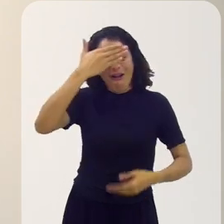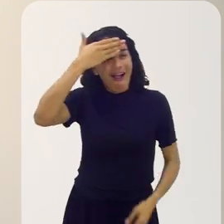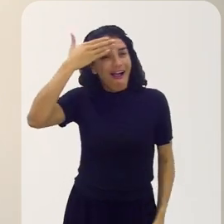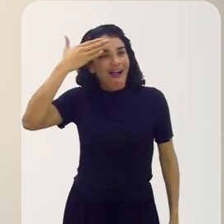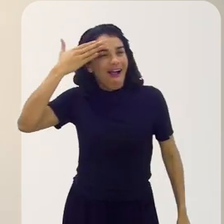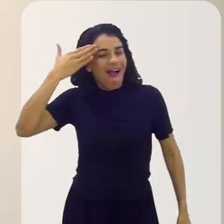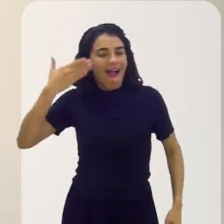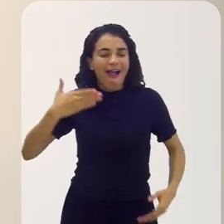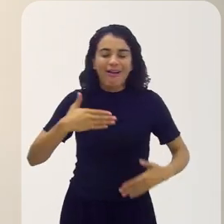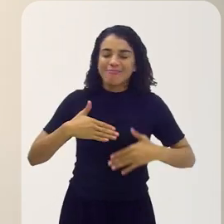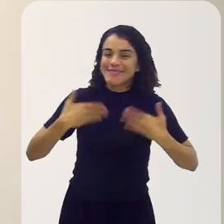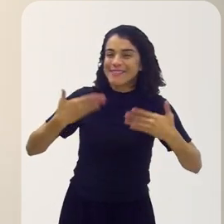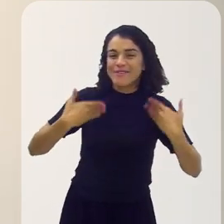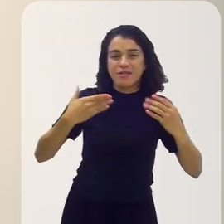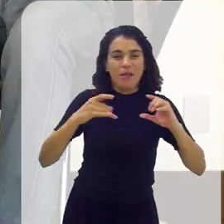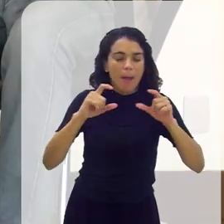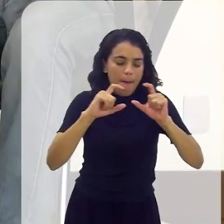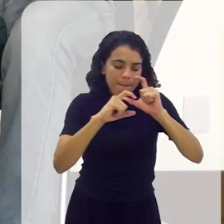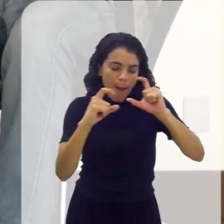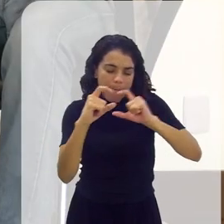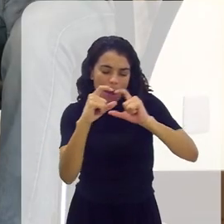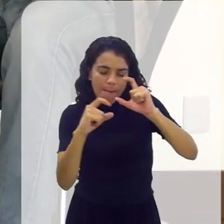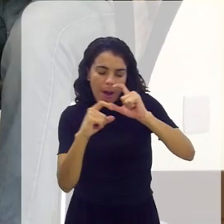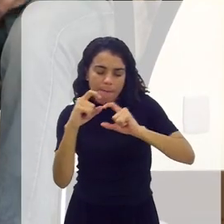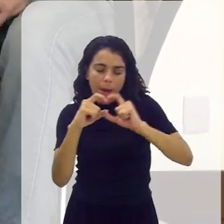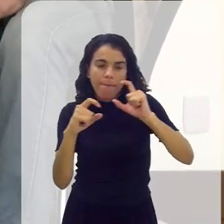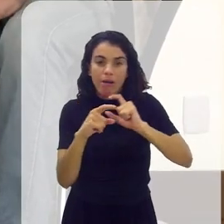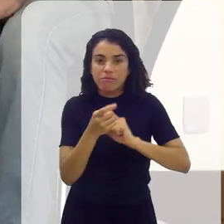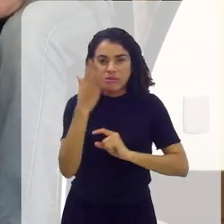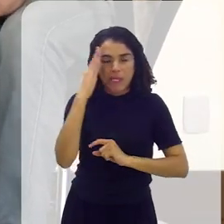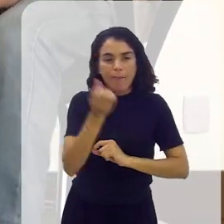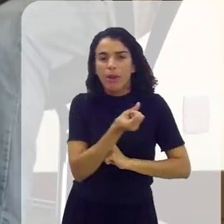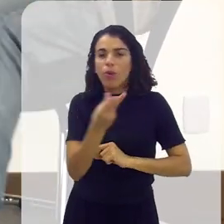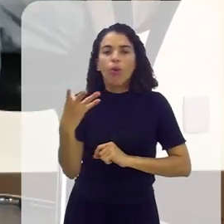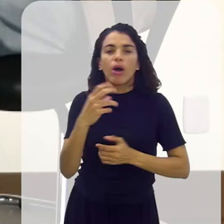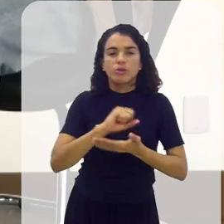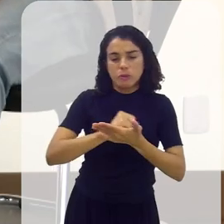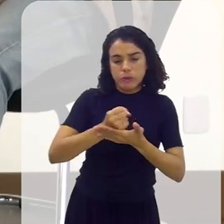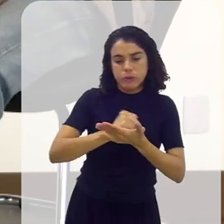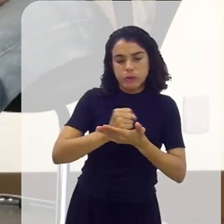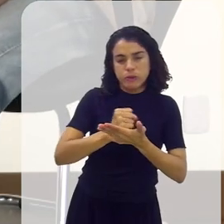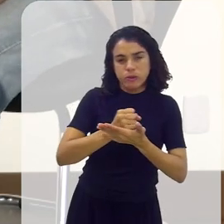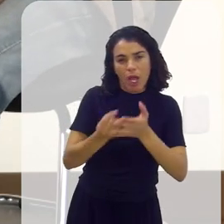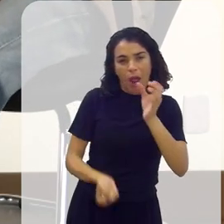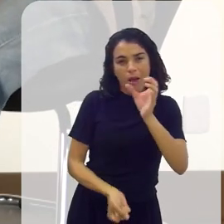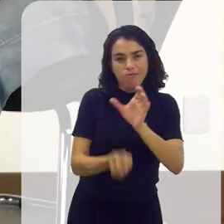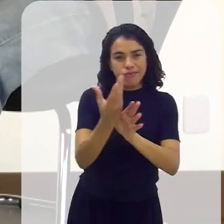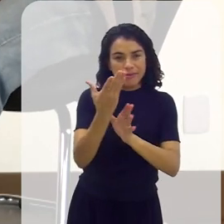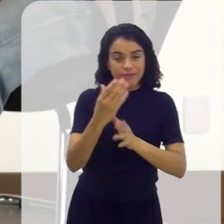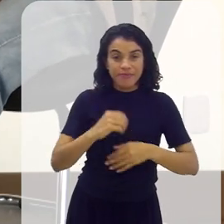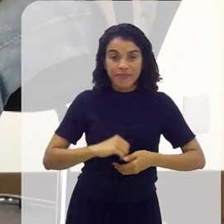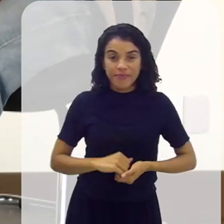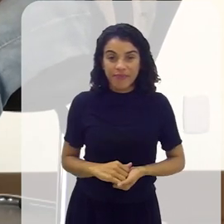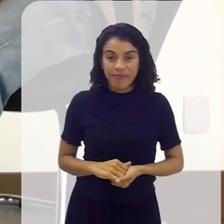Para mim é um quebra-cabeça programar, escrever um saberia dizer quantos jogos você já desenvolveu?